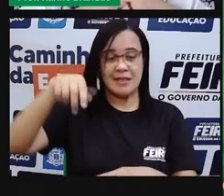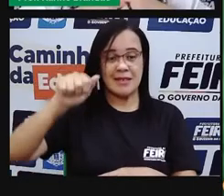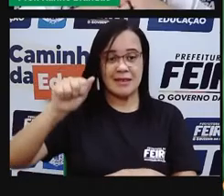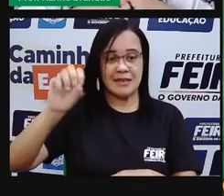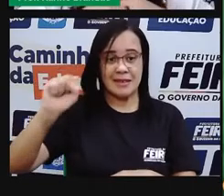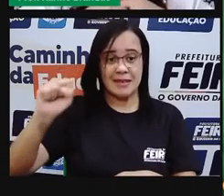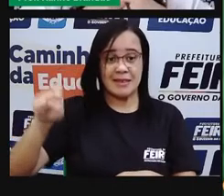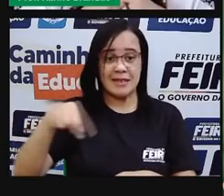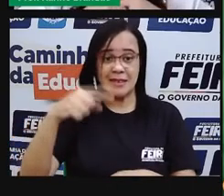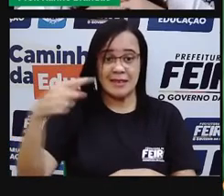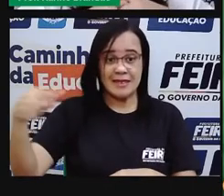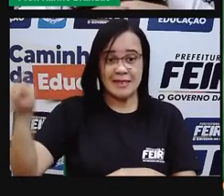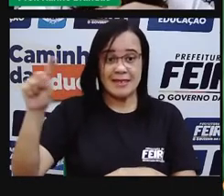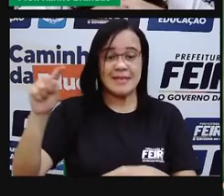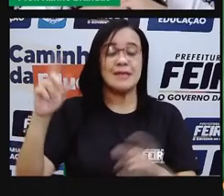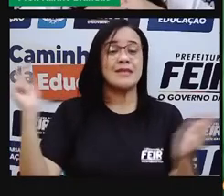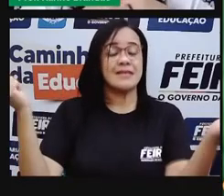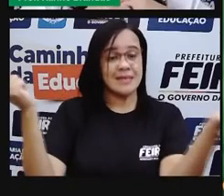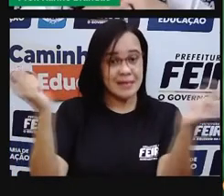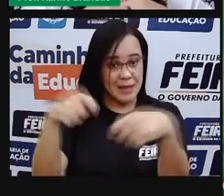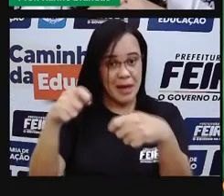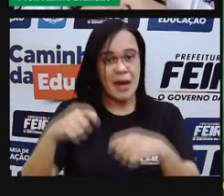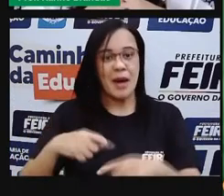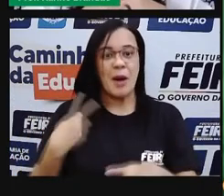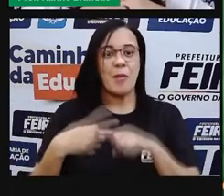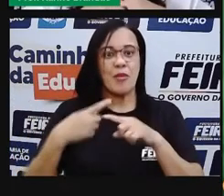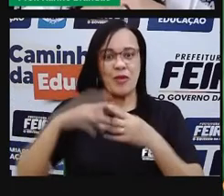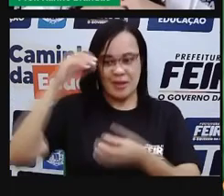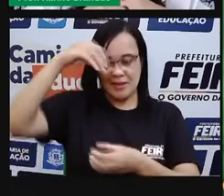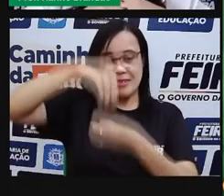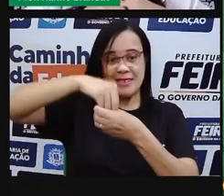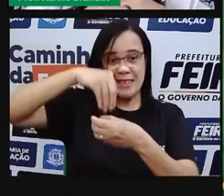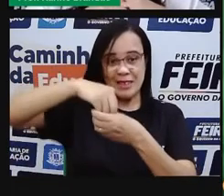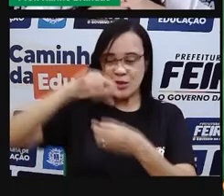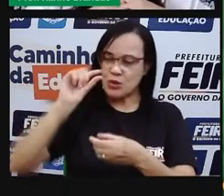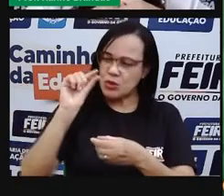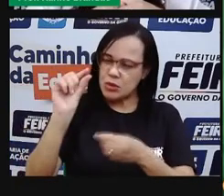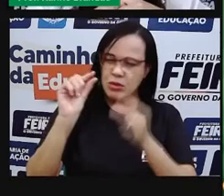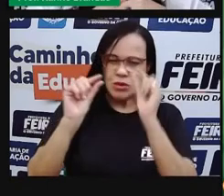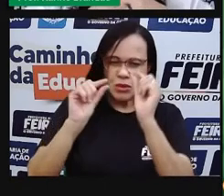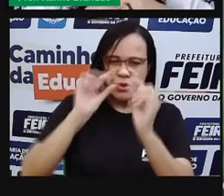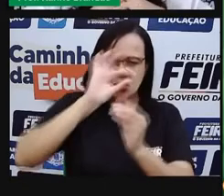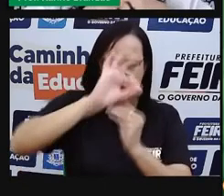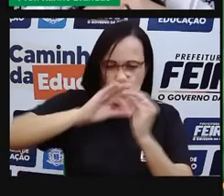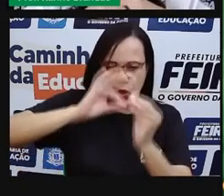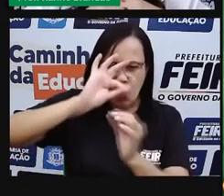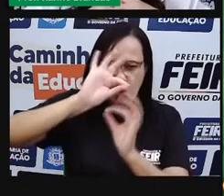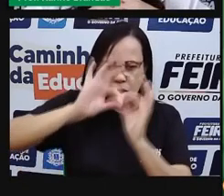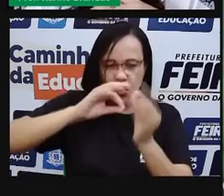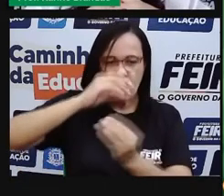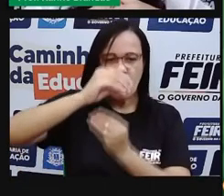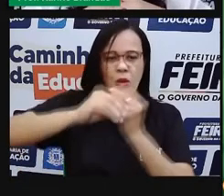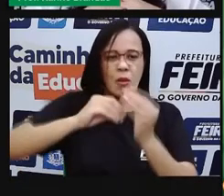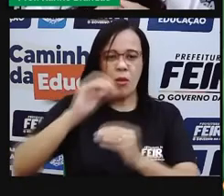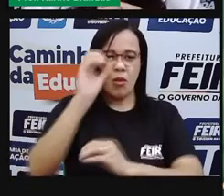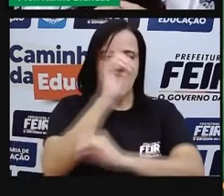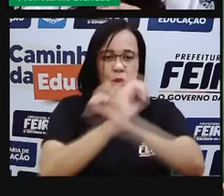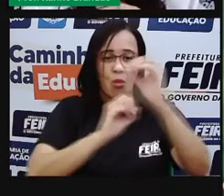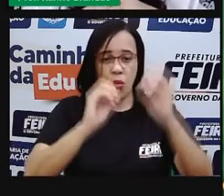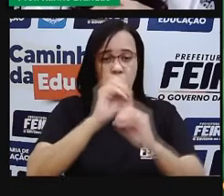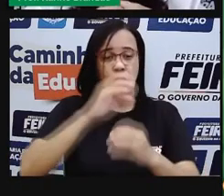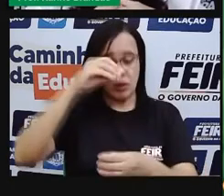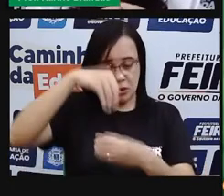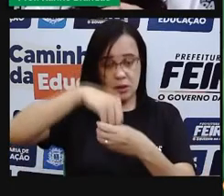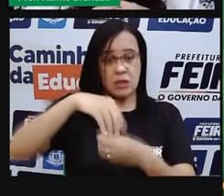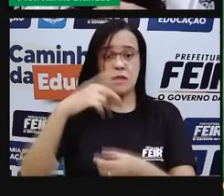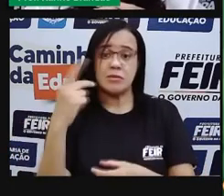água, ela fique ligada, né? As moléculas de água têm uma ligação mais forte entre si. Isso permite com que